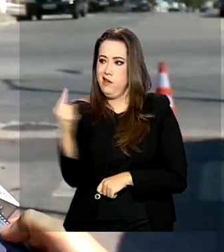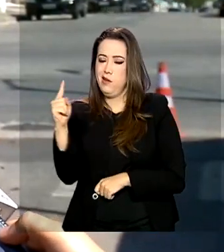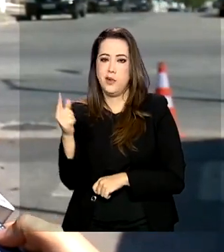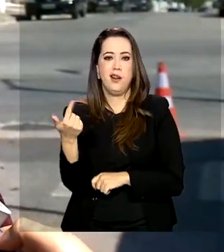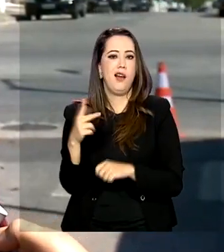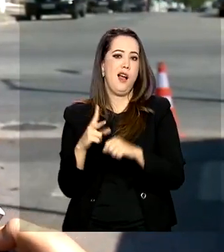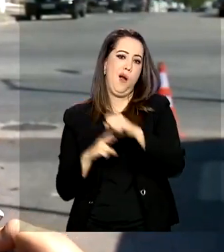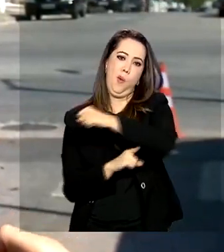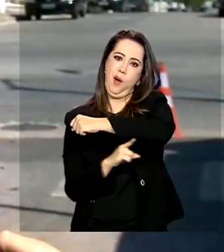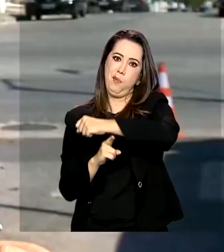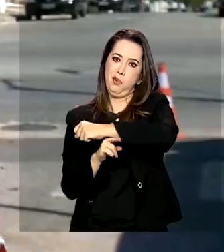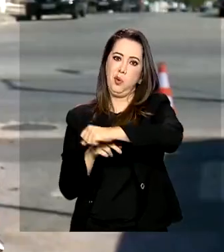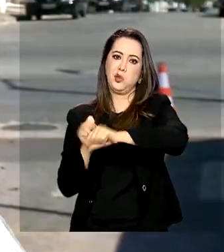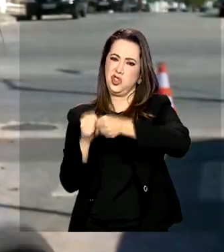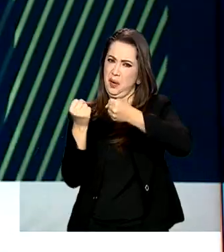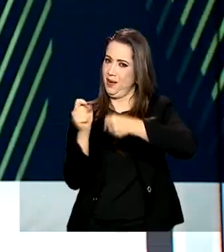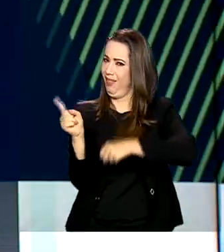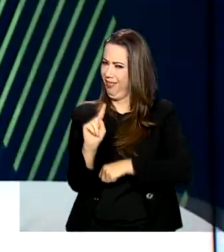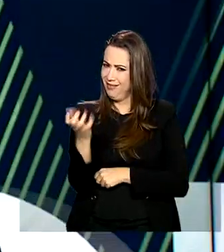essa ponte arrumada de jeito nenhum.